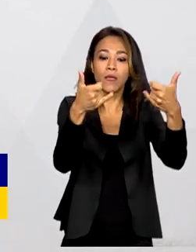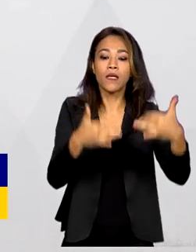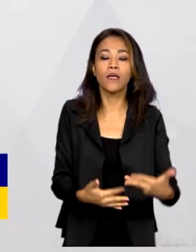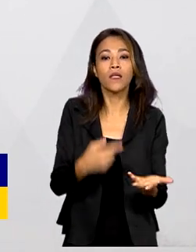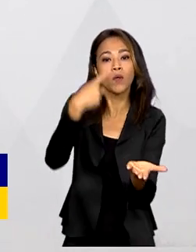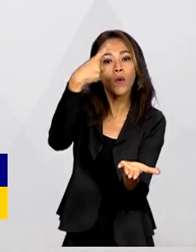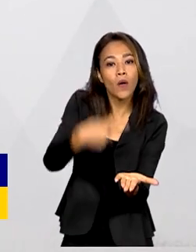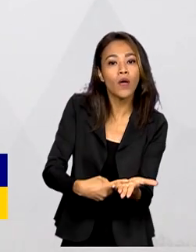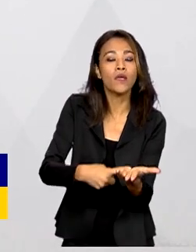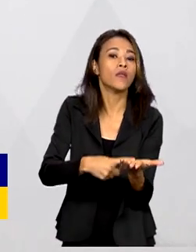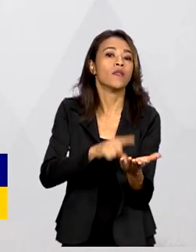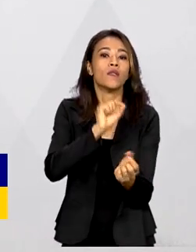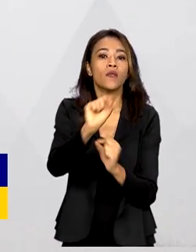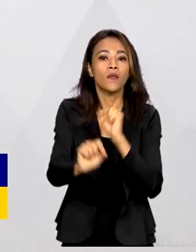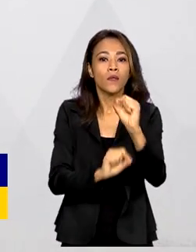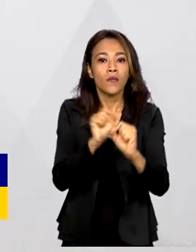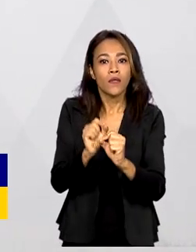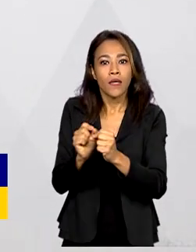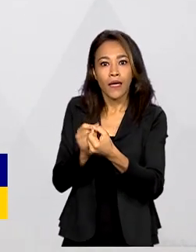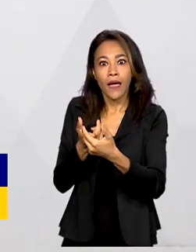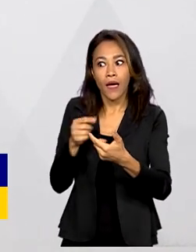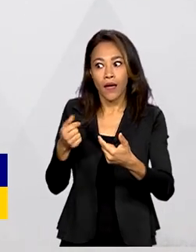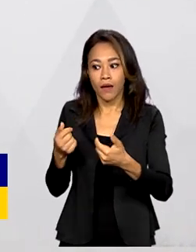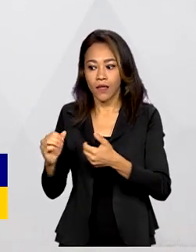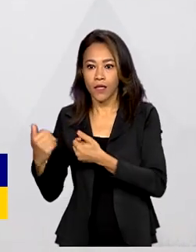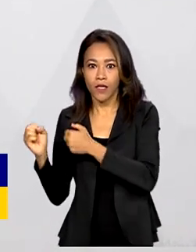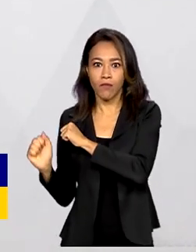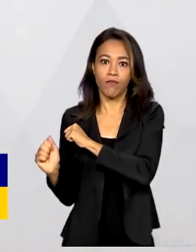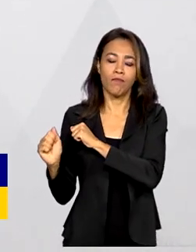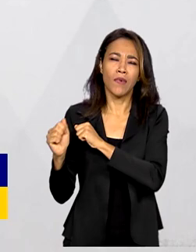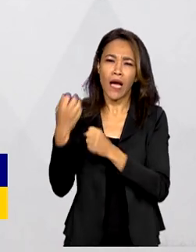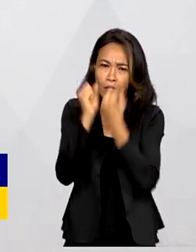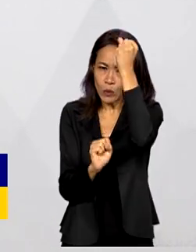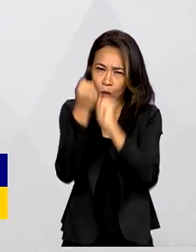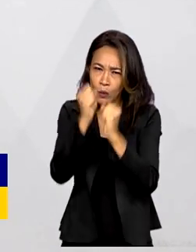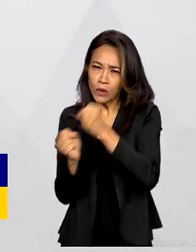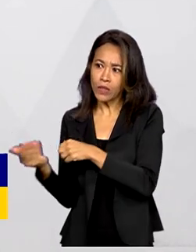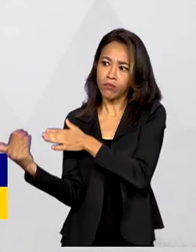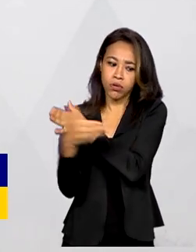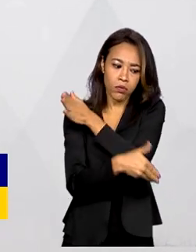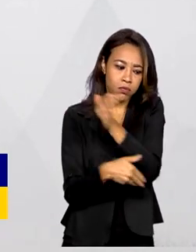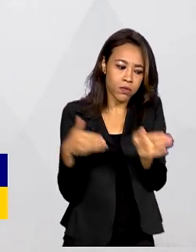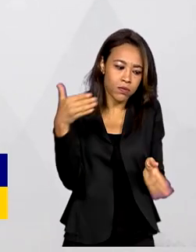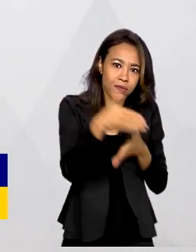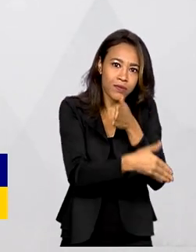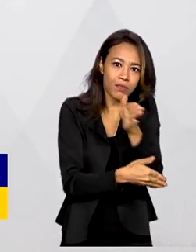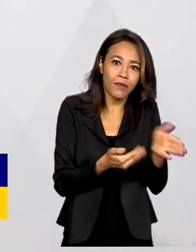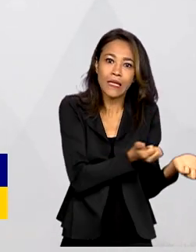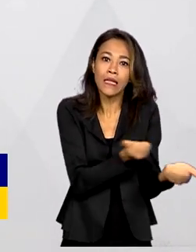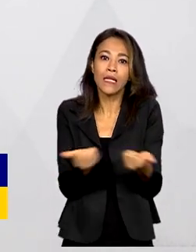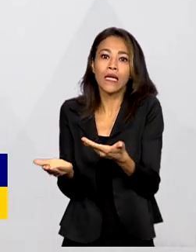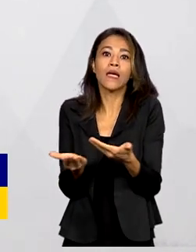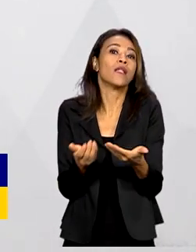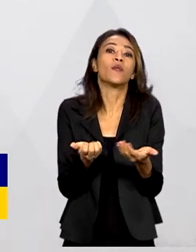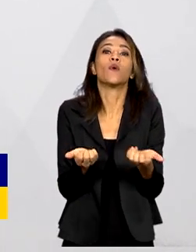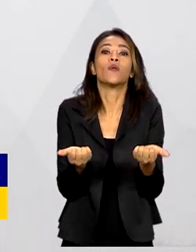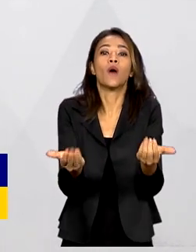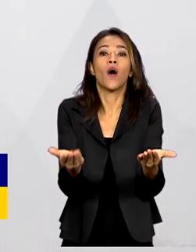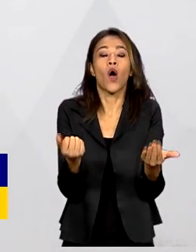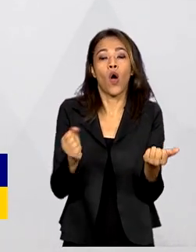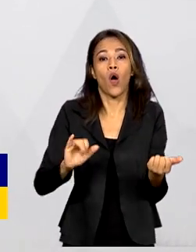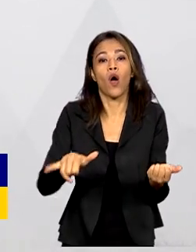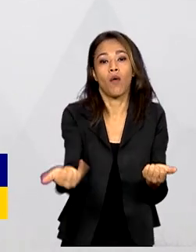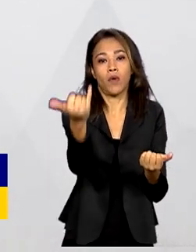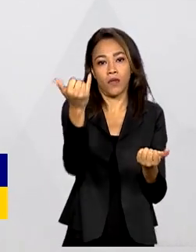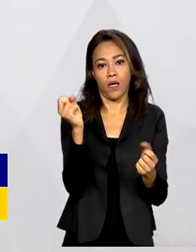atrair investimentos industriais diretos da China no Brasil, mediante a criação de oportunidades de emprego, visando